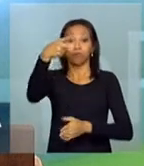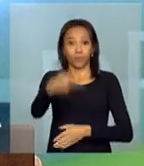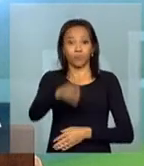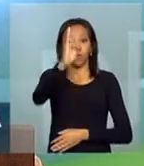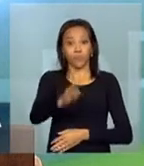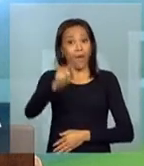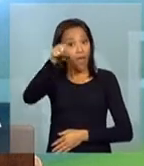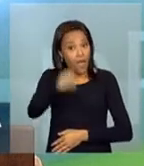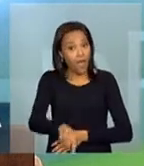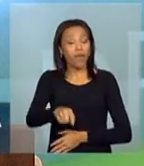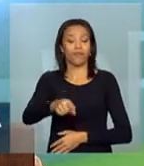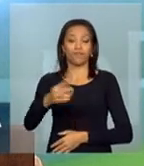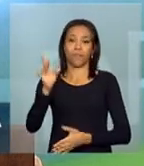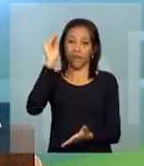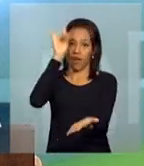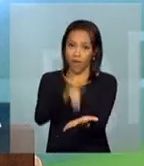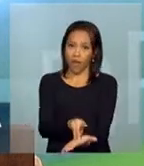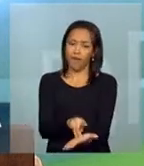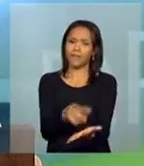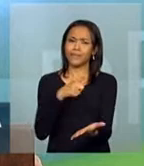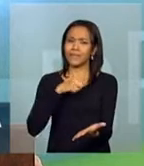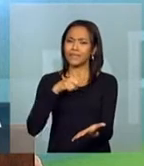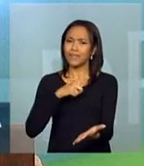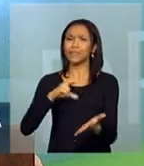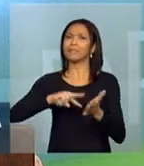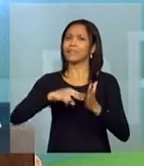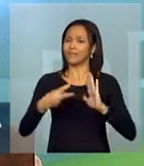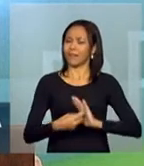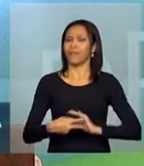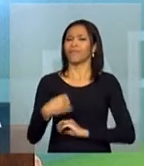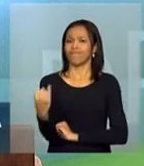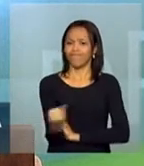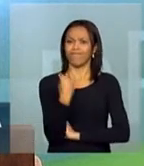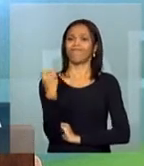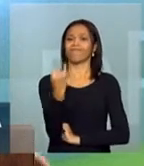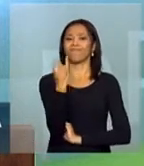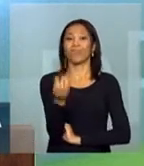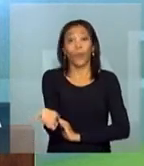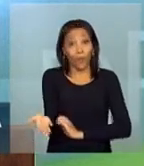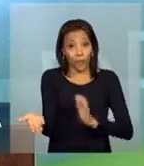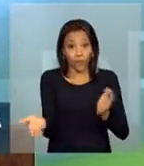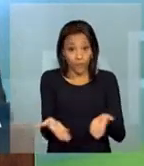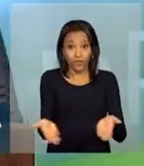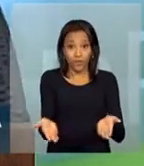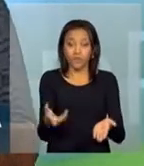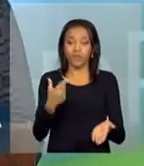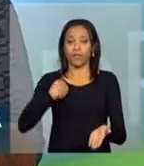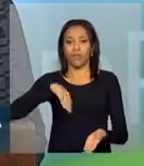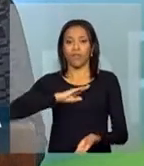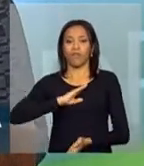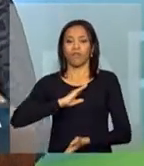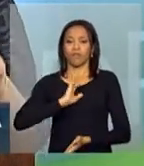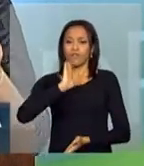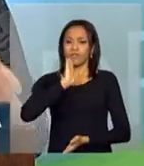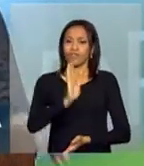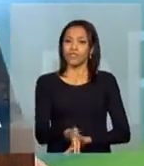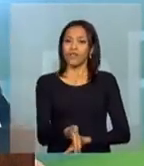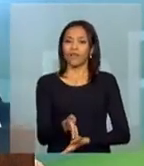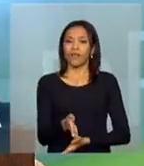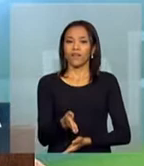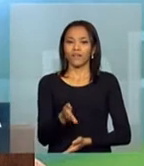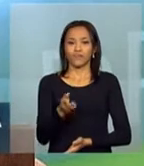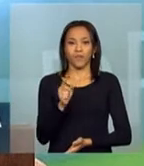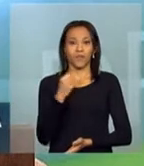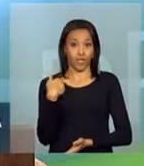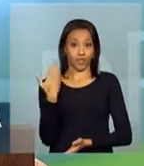que tem um sentido simbólico. Hoje, nós estamos completando o que